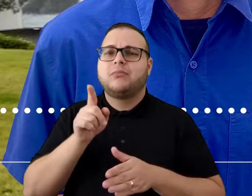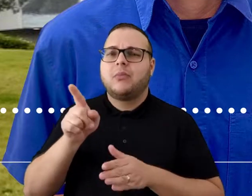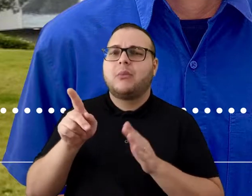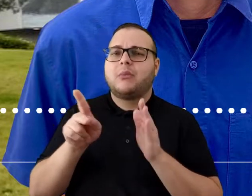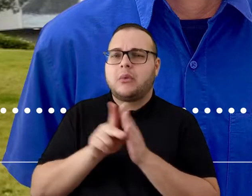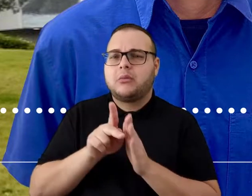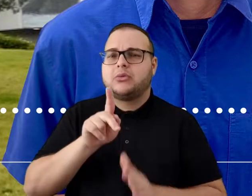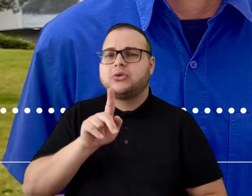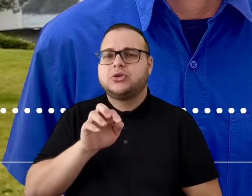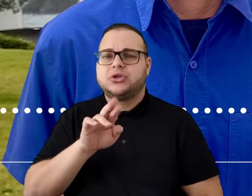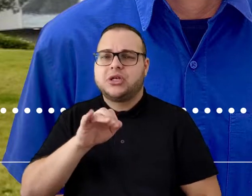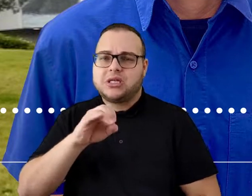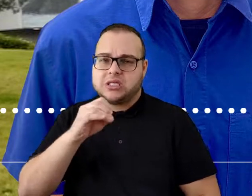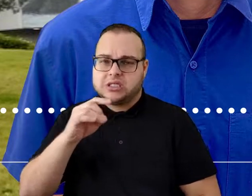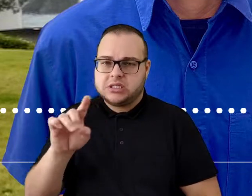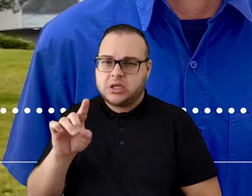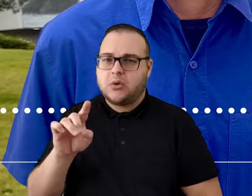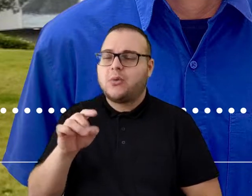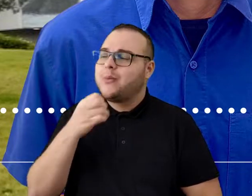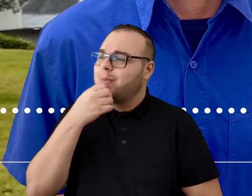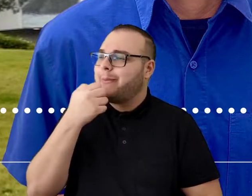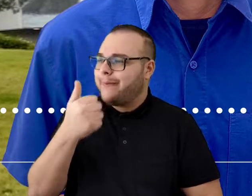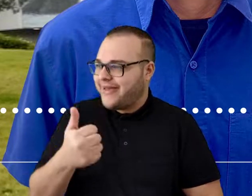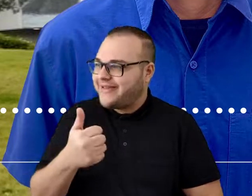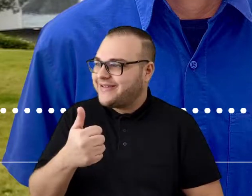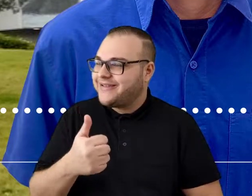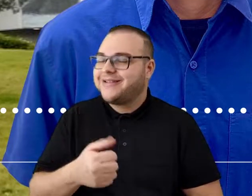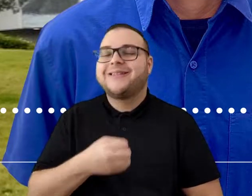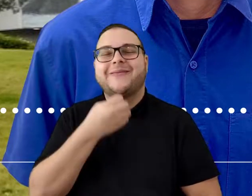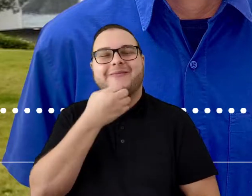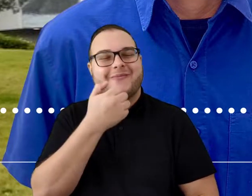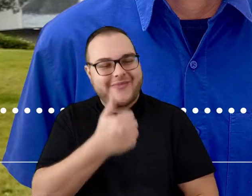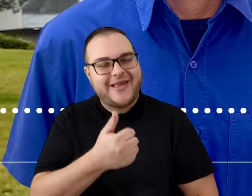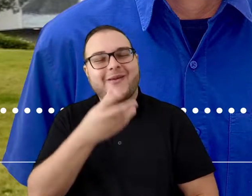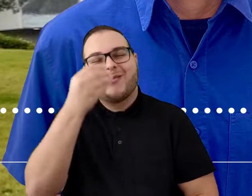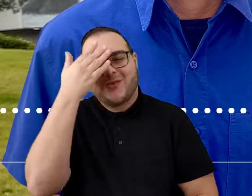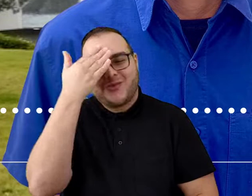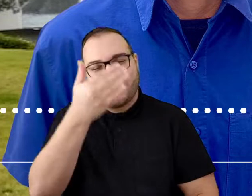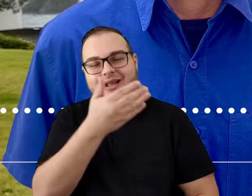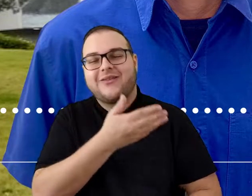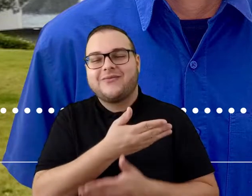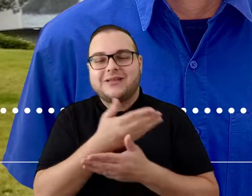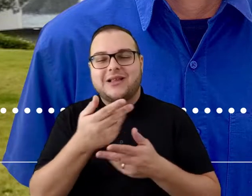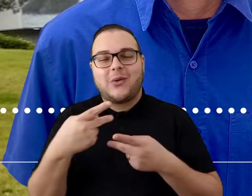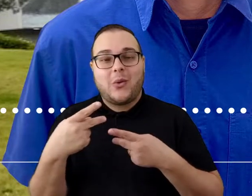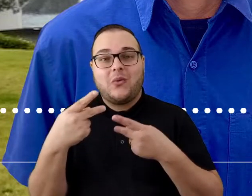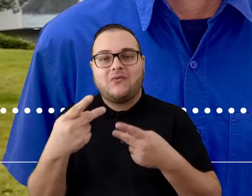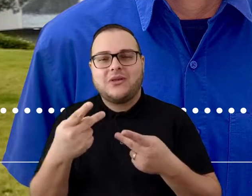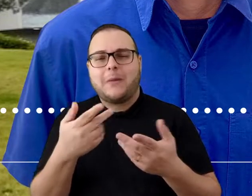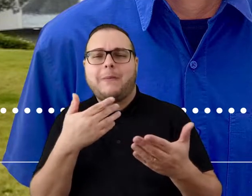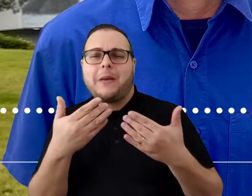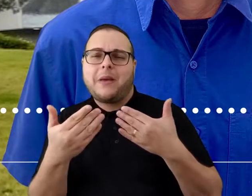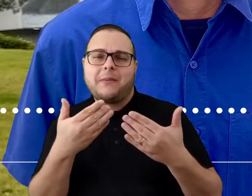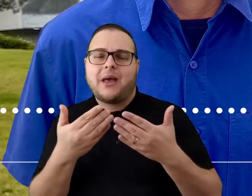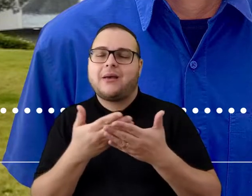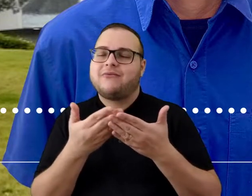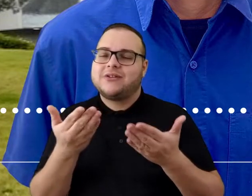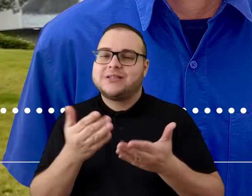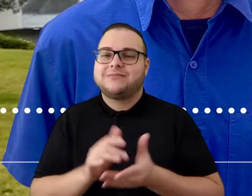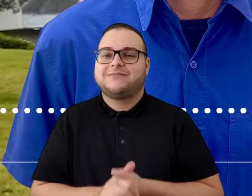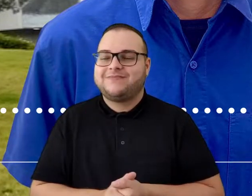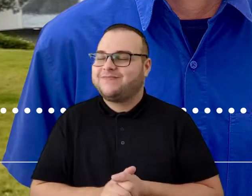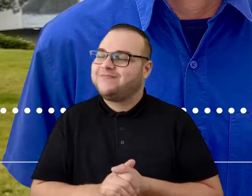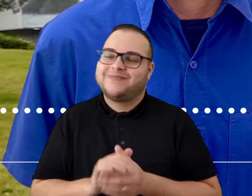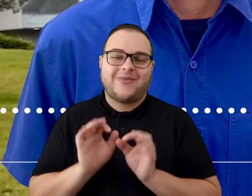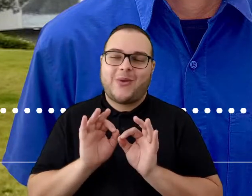Geração. Tudo bem, Micaele? Oi, pessoal. Tudo bom? Primeiramente, muito obrigada aí pelo convite de estar participando dessa conversa junto com vocês.